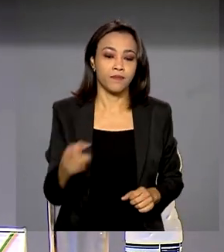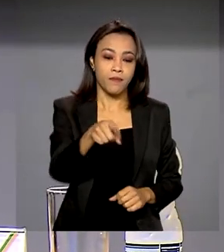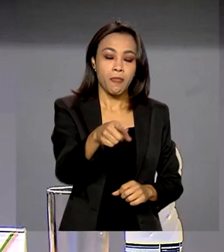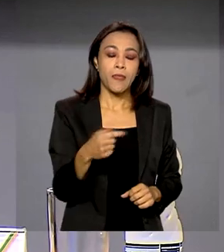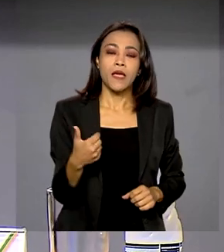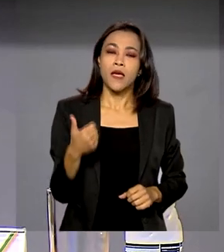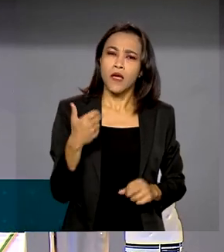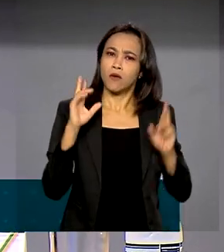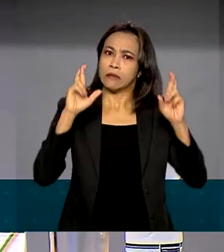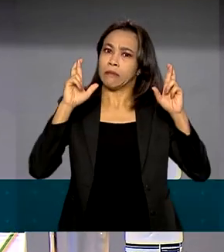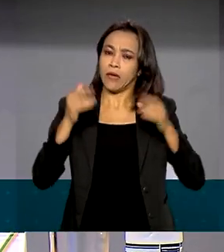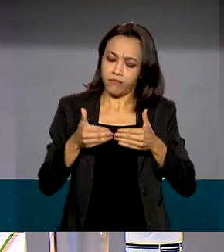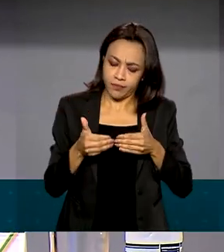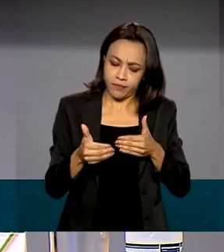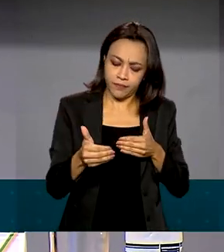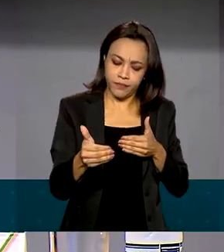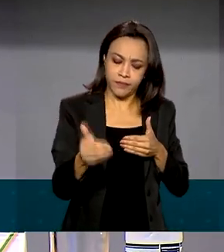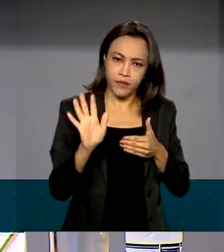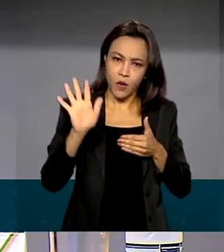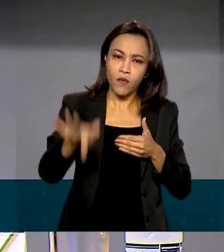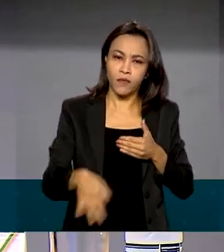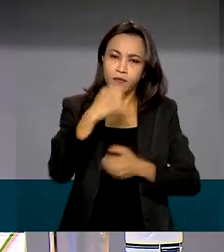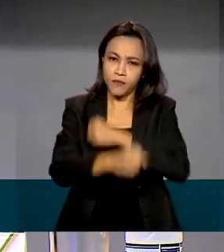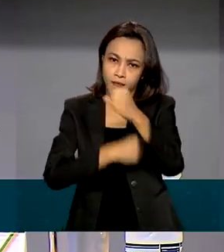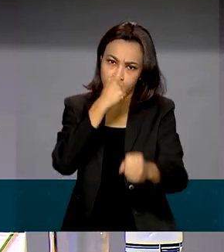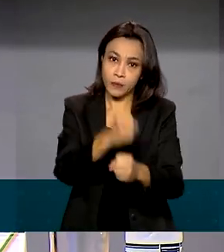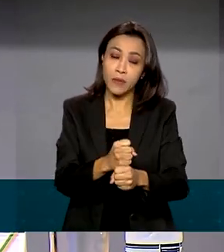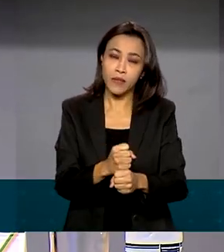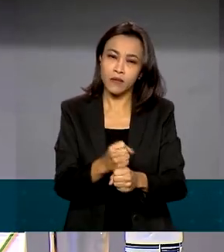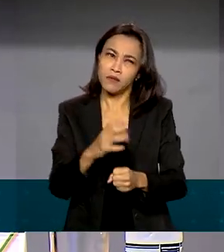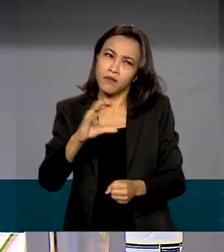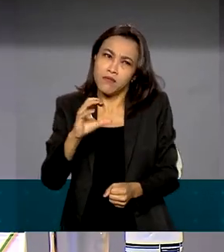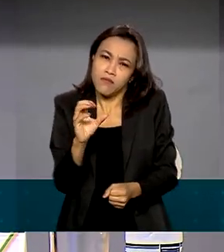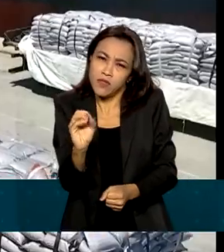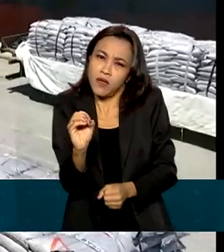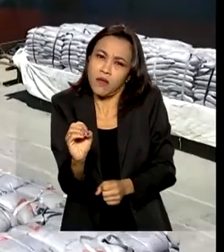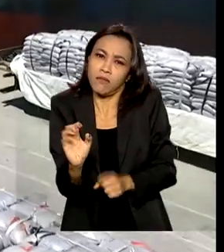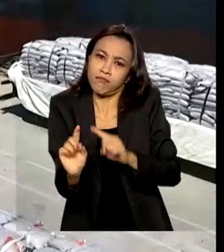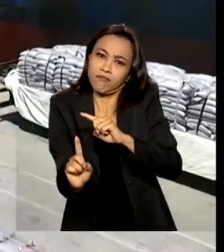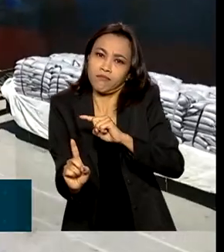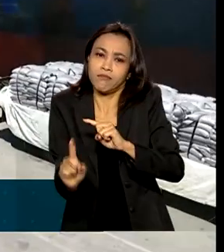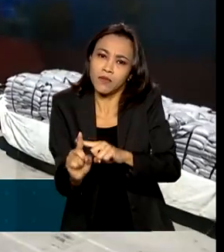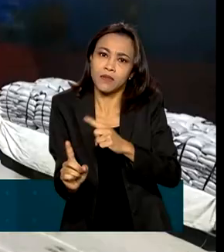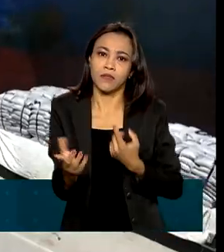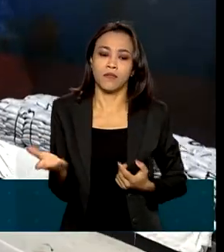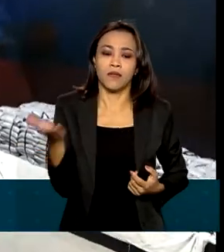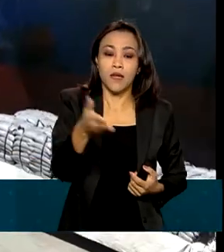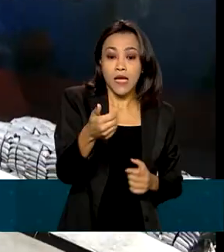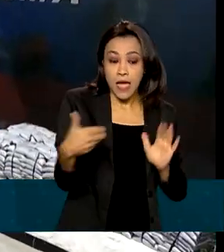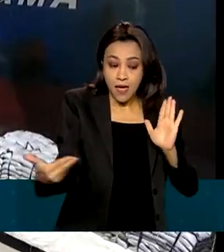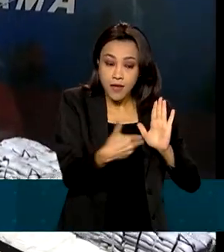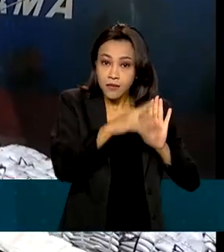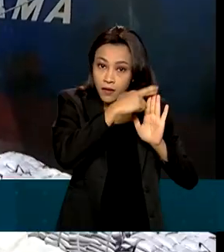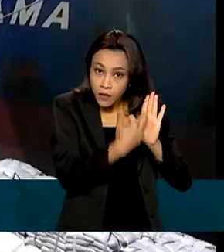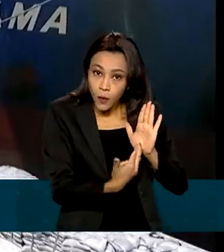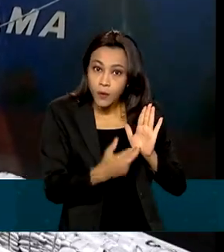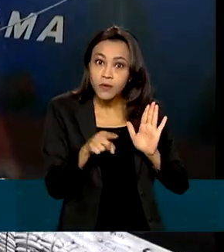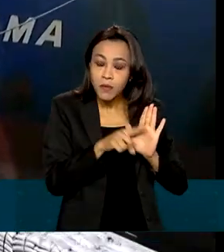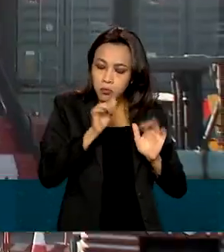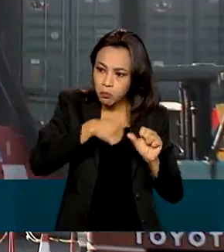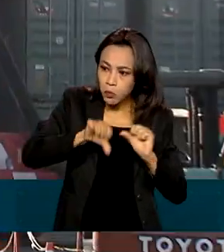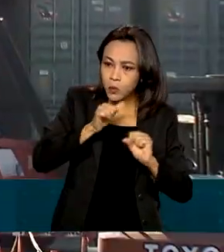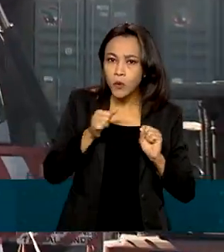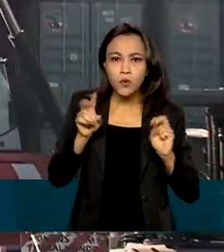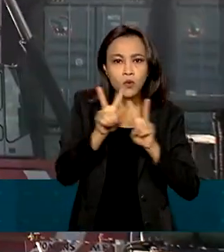dos próximos bimestres, final do ano, isso esteja muito próximo de zero ou positivo. Segundo o relatório, também mudou a previsão do PIB